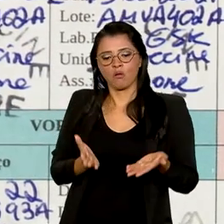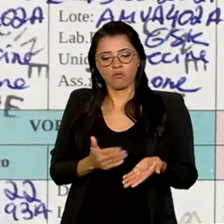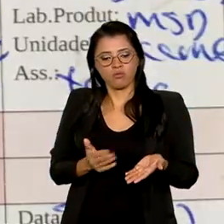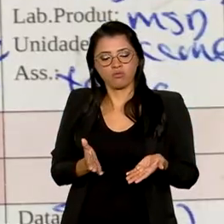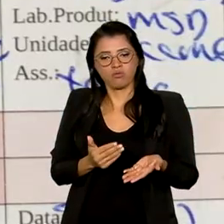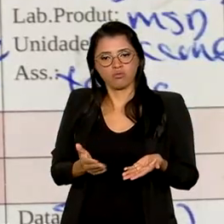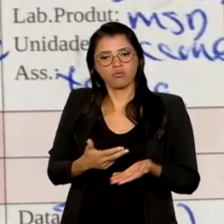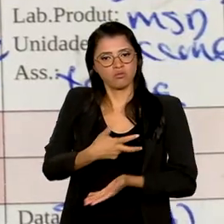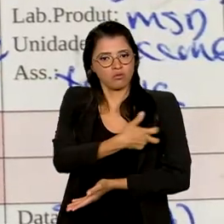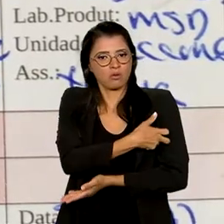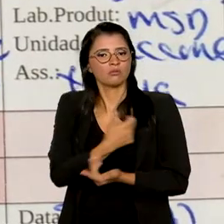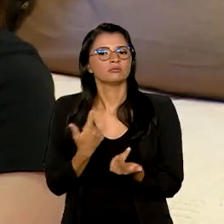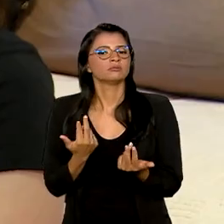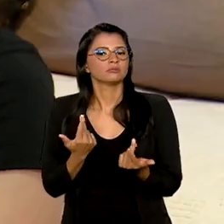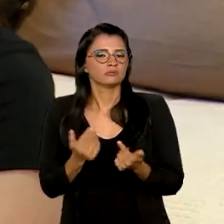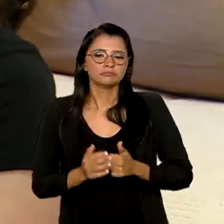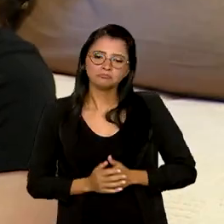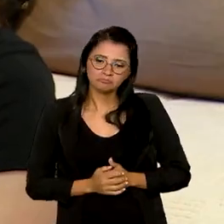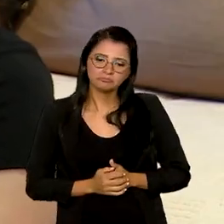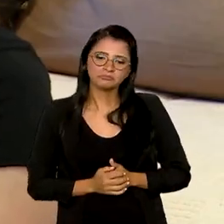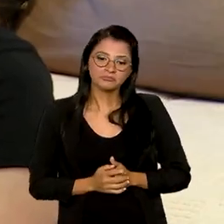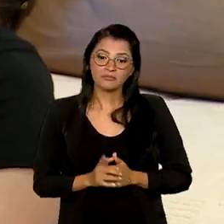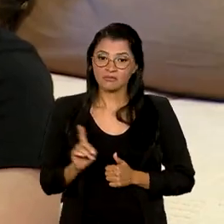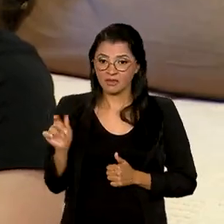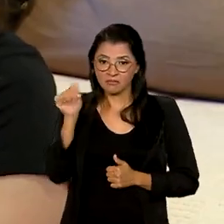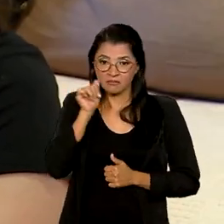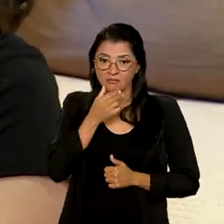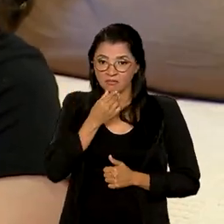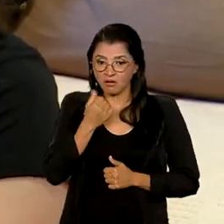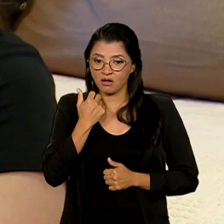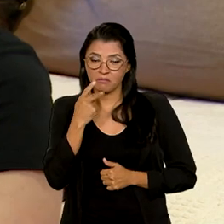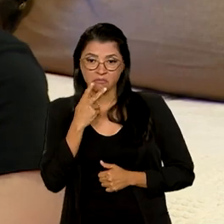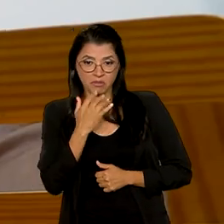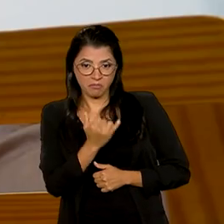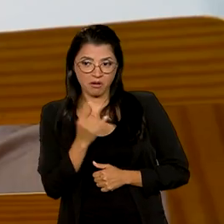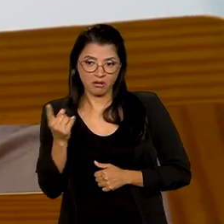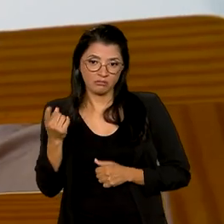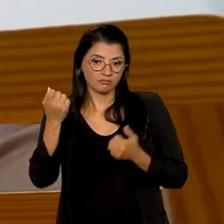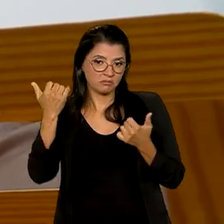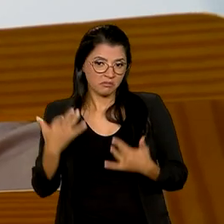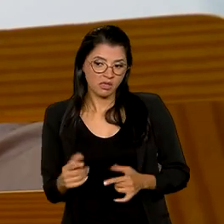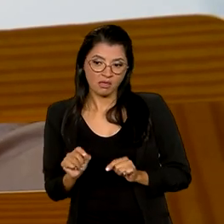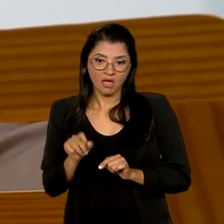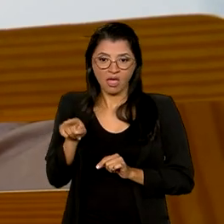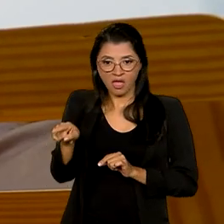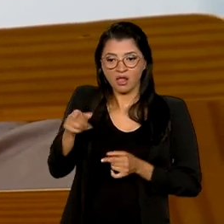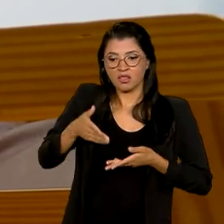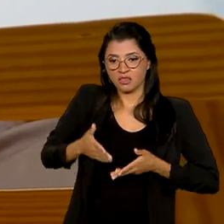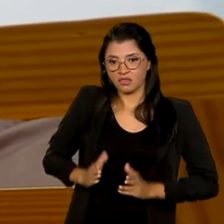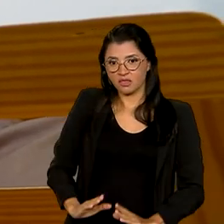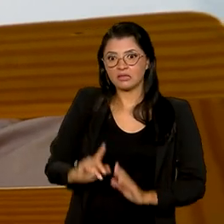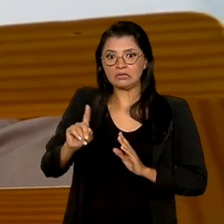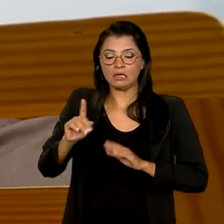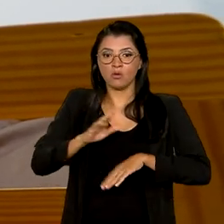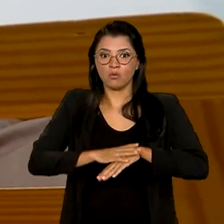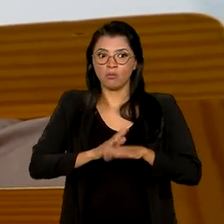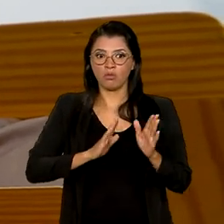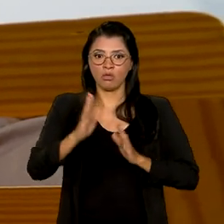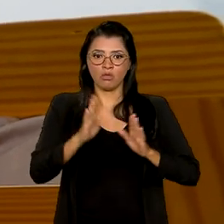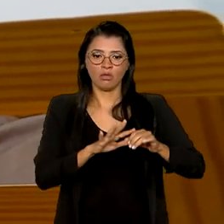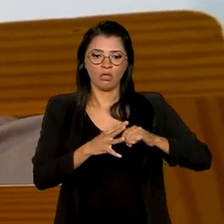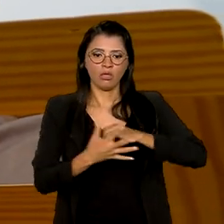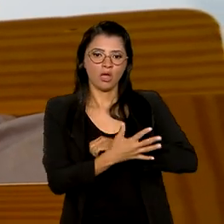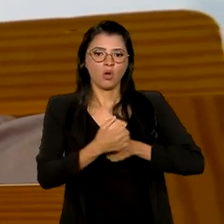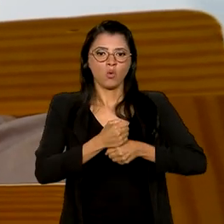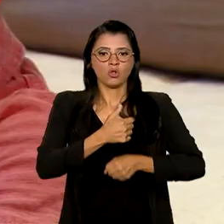caderneta de vacinação. Ana Virgínia e André Luiz contam que o pequeno nasceu no auge da pandemia em